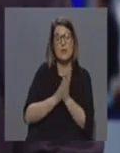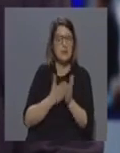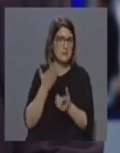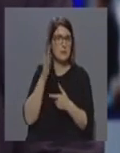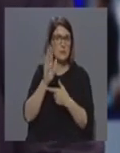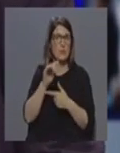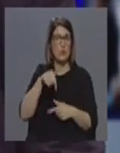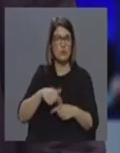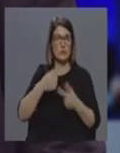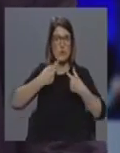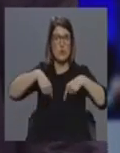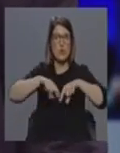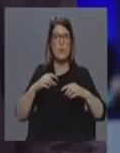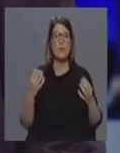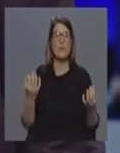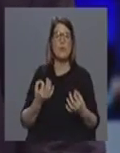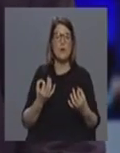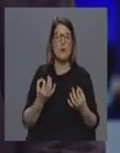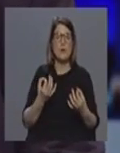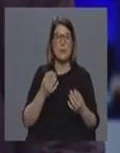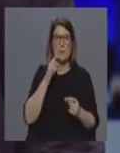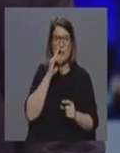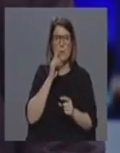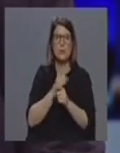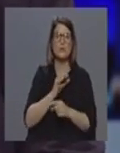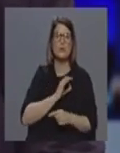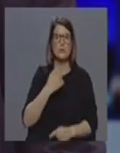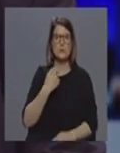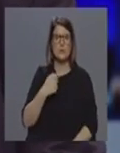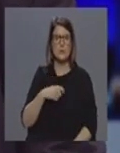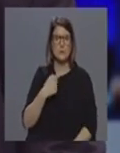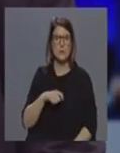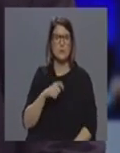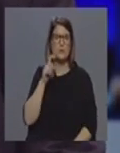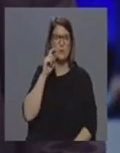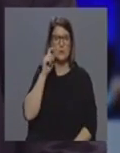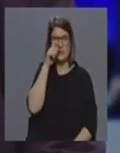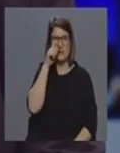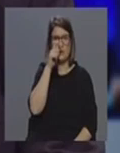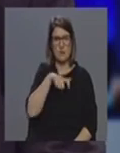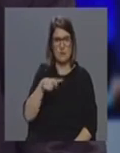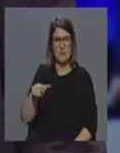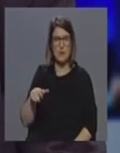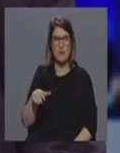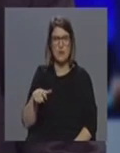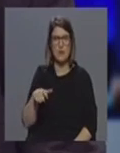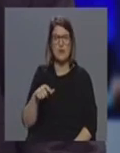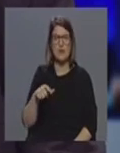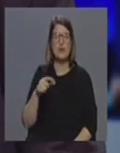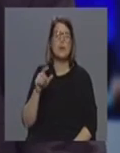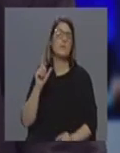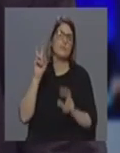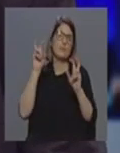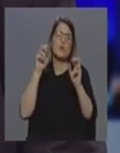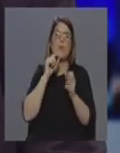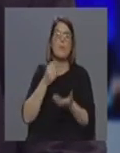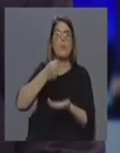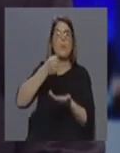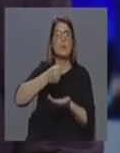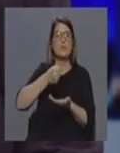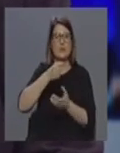hoje na reunião conseguimos também reunir ao mesmo tempo que o senhor presidente da proteção civil e temos uma bolsa de enfermeiros que vamos